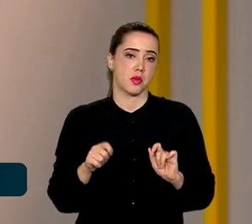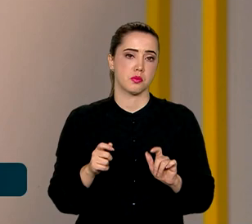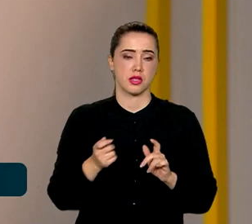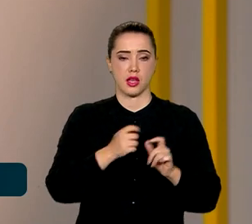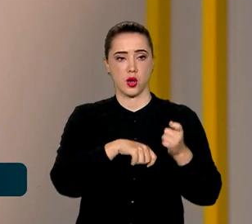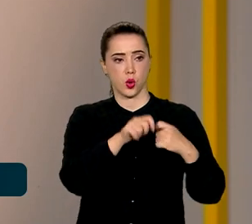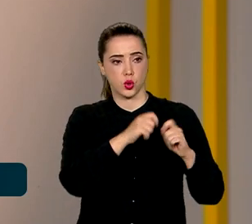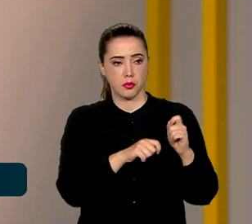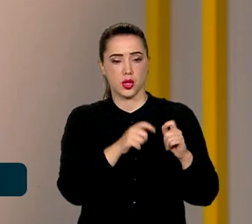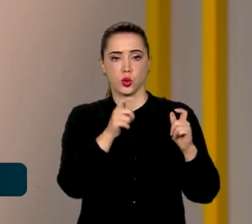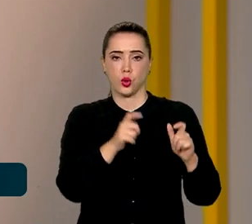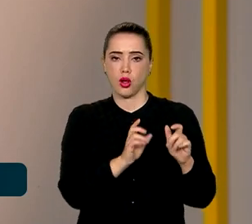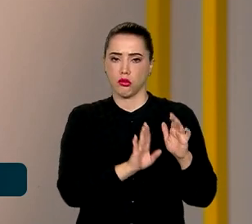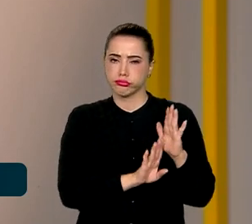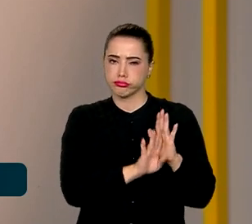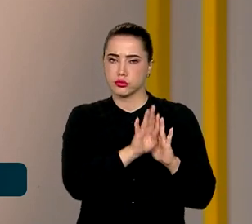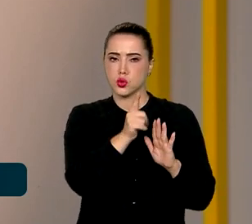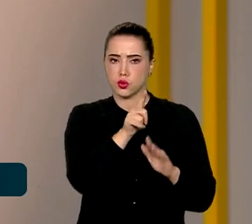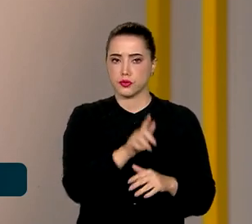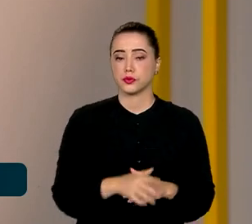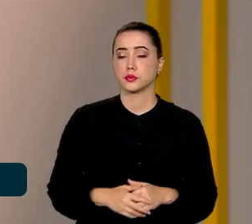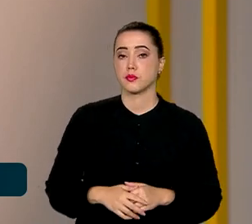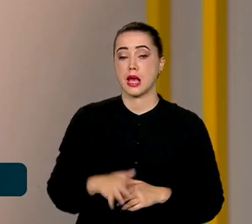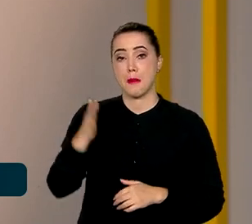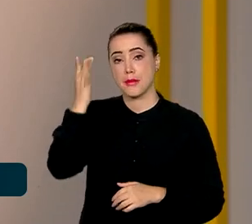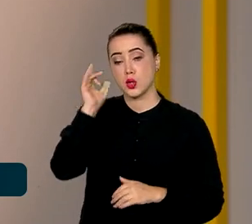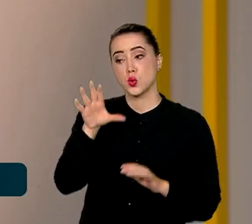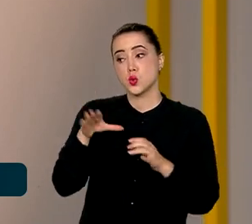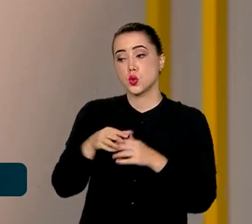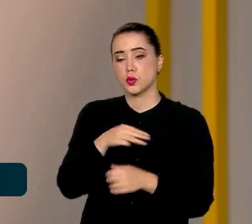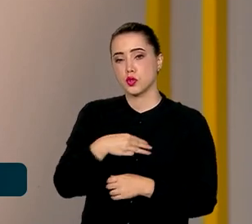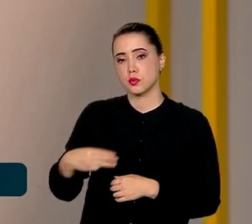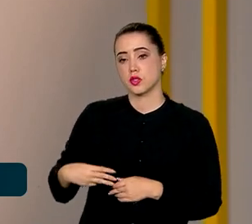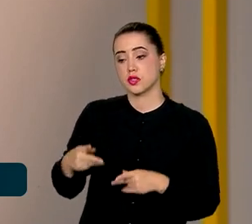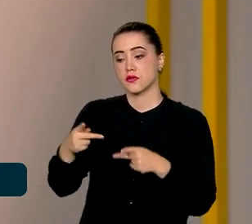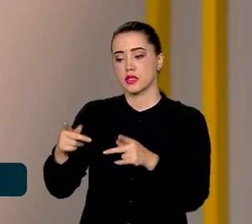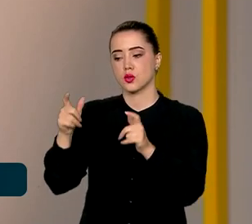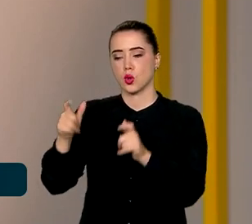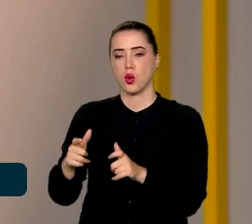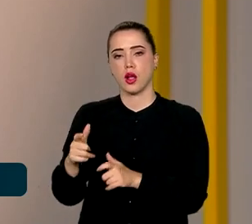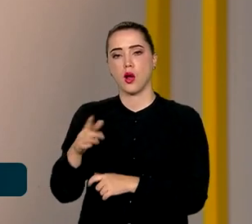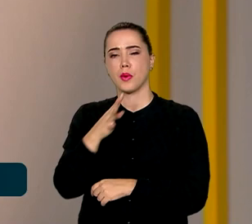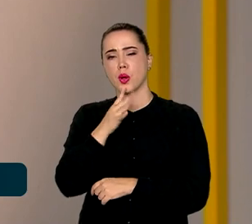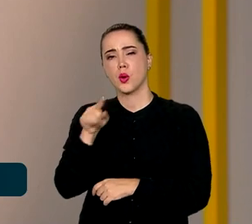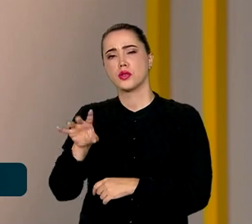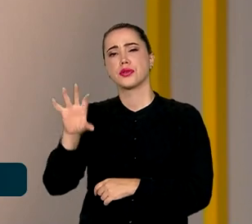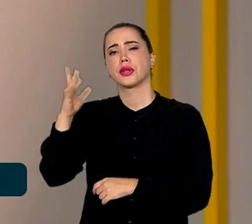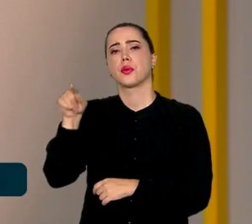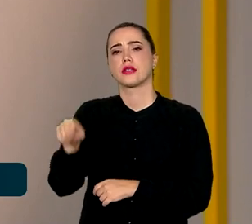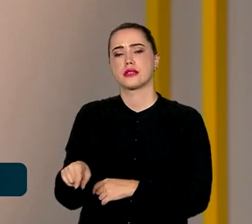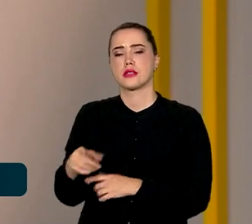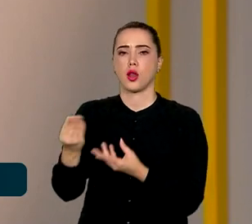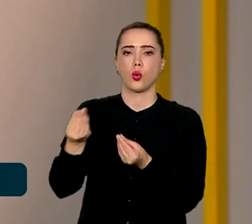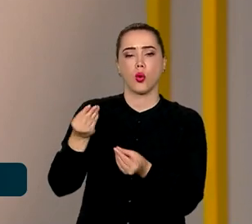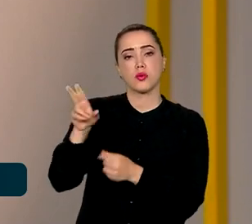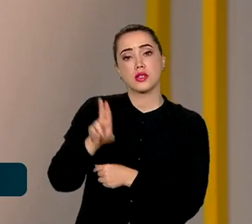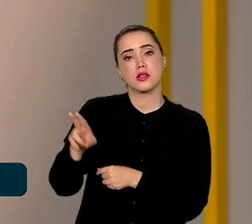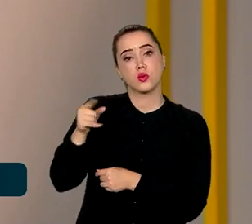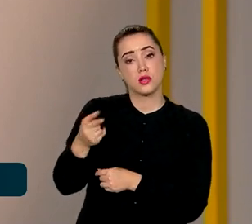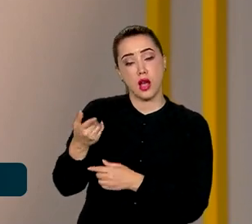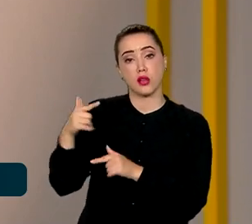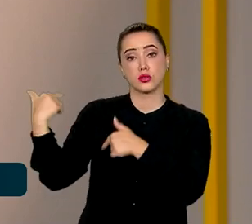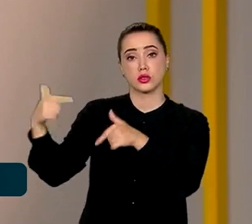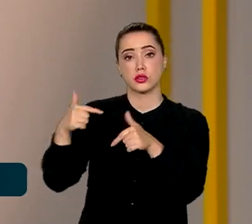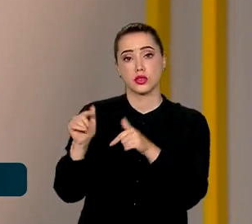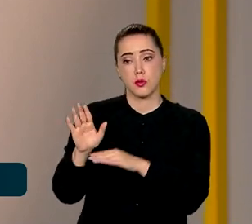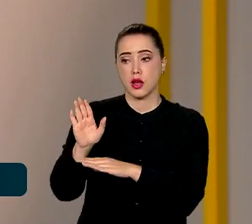amanhã, uma comitiva de ministros visita a região para ver de perto como estão sendo colocadas em prática as ações